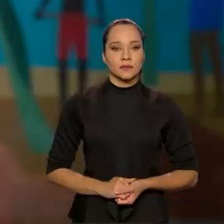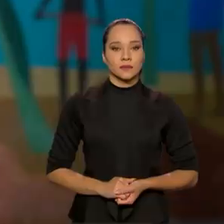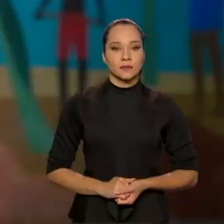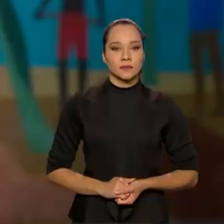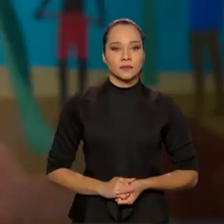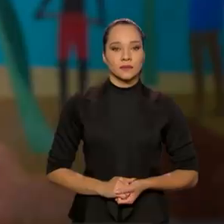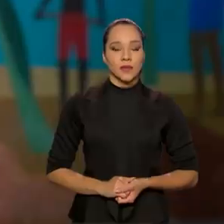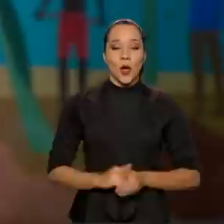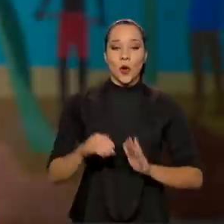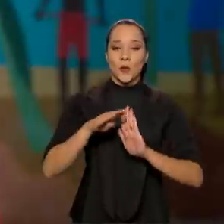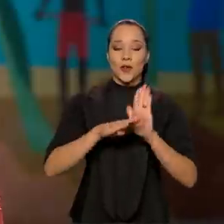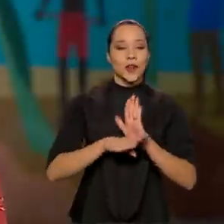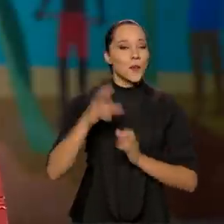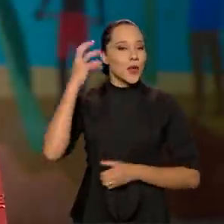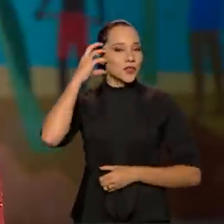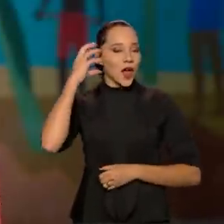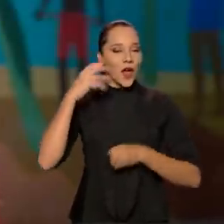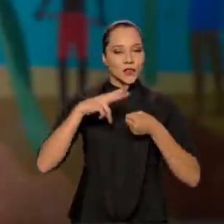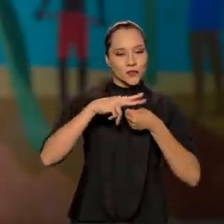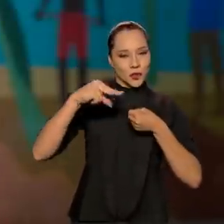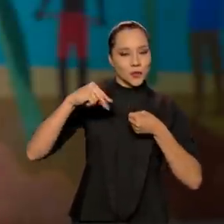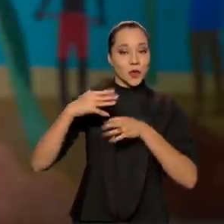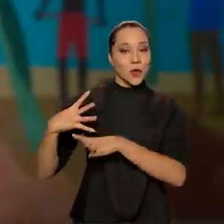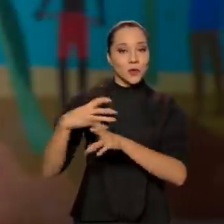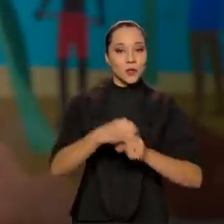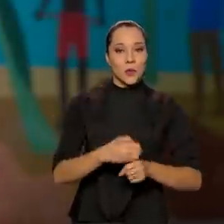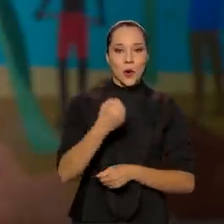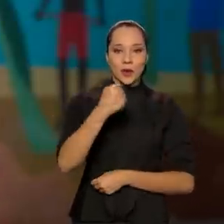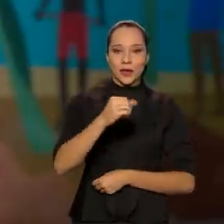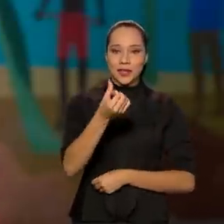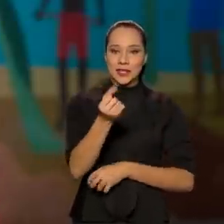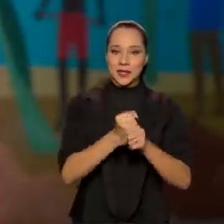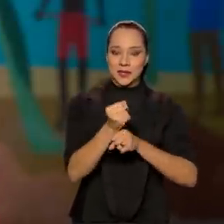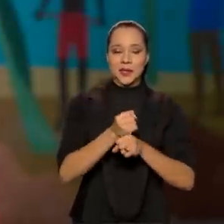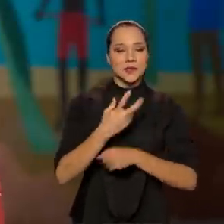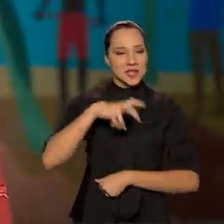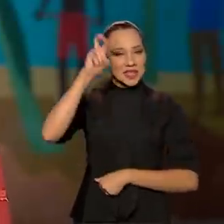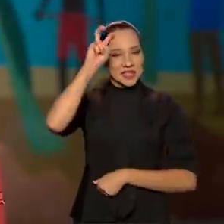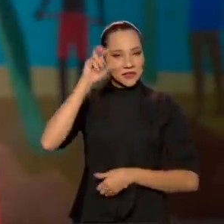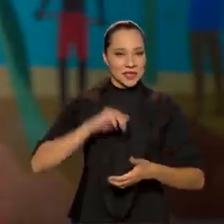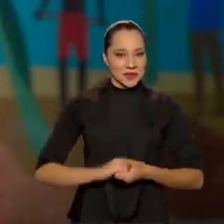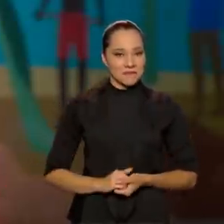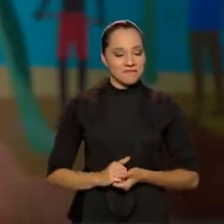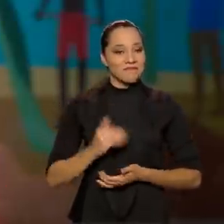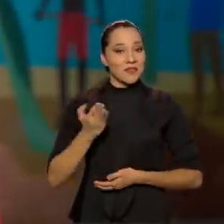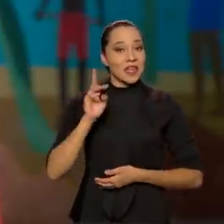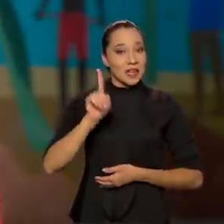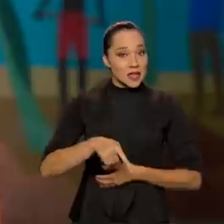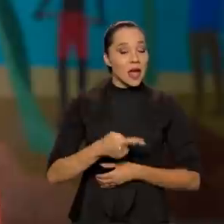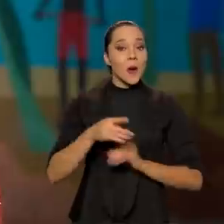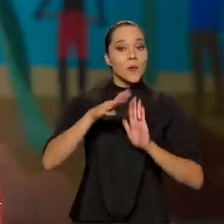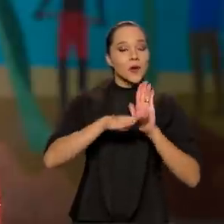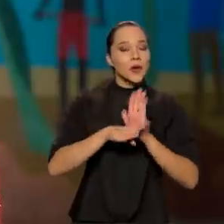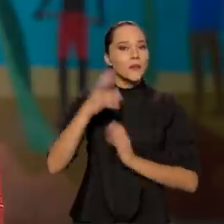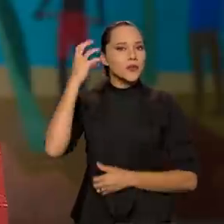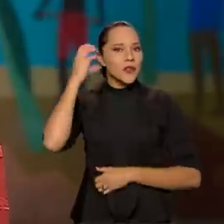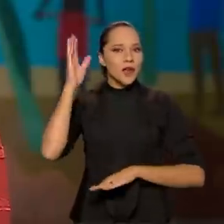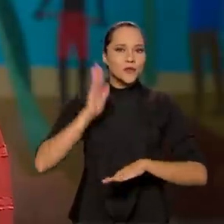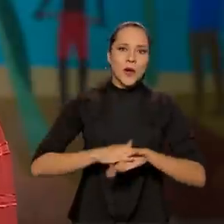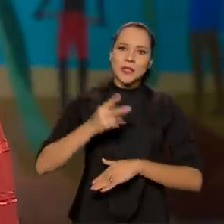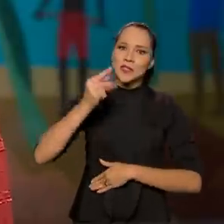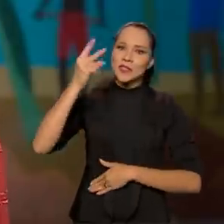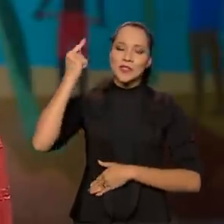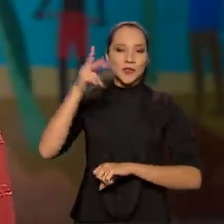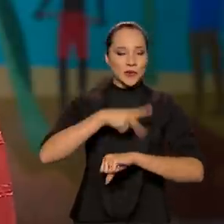A Voz do Brasil completa 86 anos nesta quinta-feira e se consolida como o programa de rádio mais